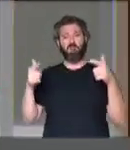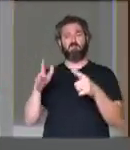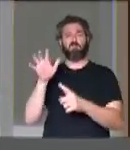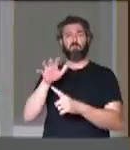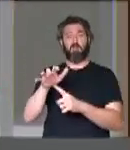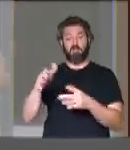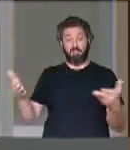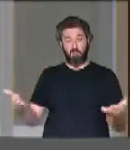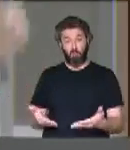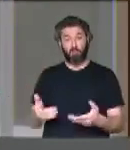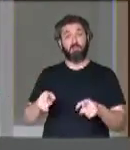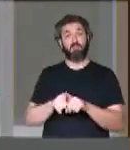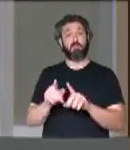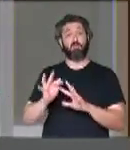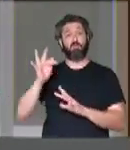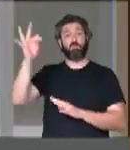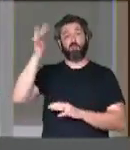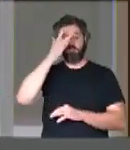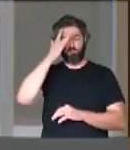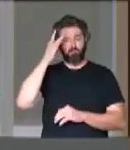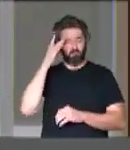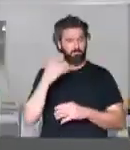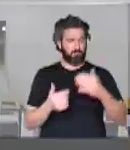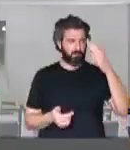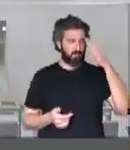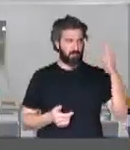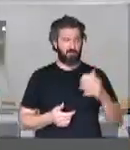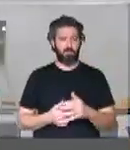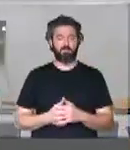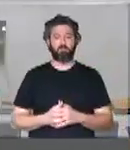presentes e as futuras gerações. Muito obrigado, senhor presidente. Obrigado, deputado.